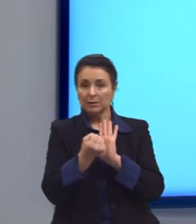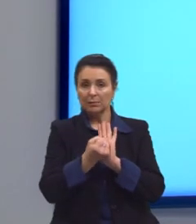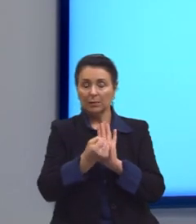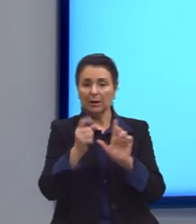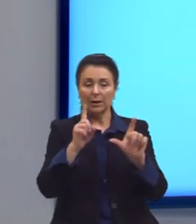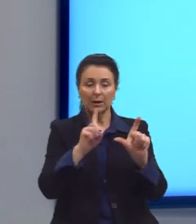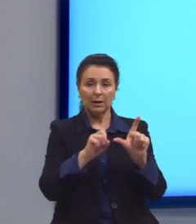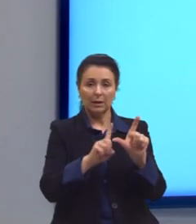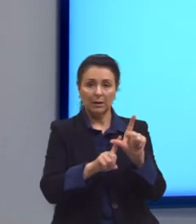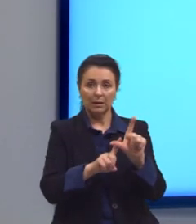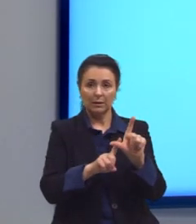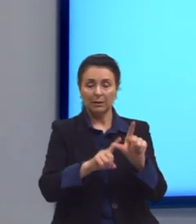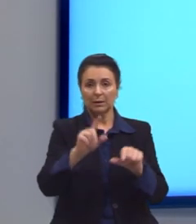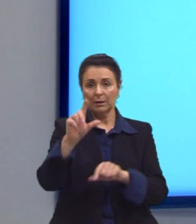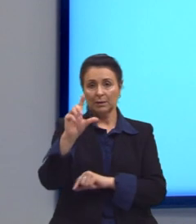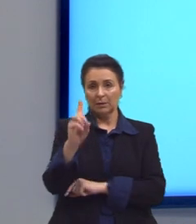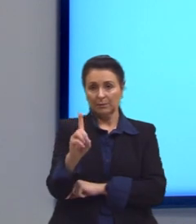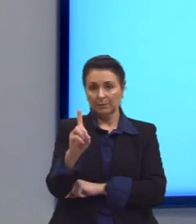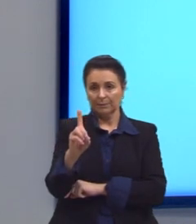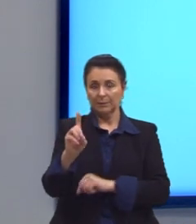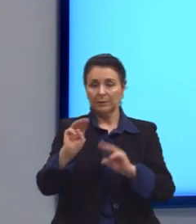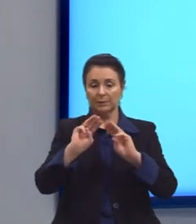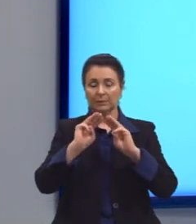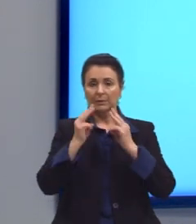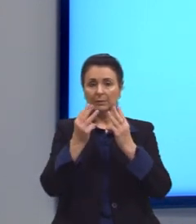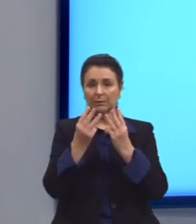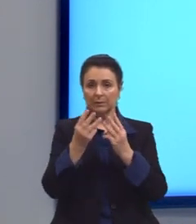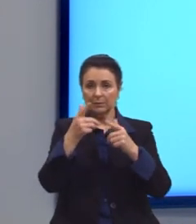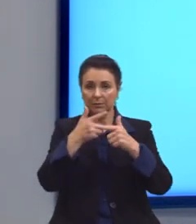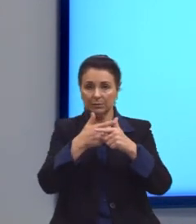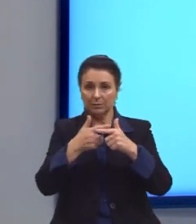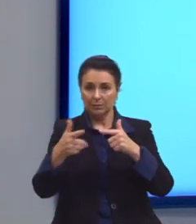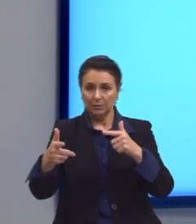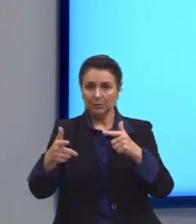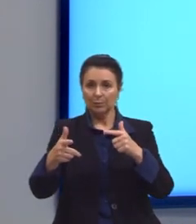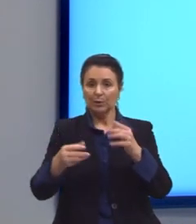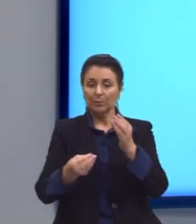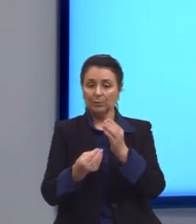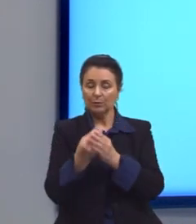minúsculo é igual à massa da solução dividido pelo volume da solução.